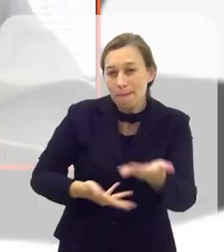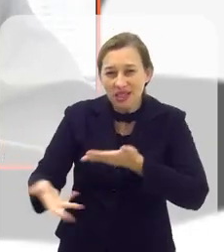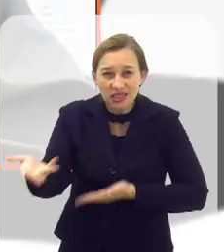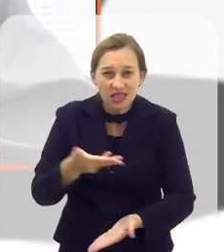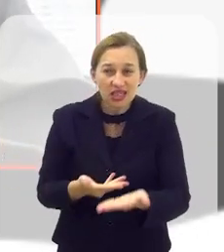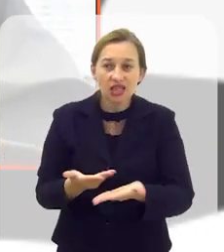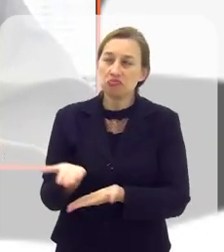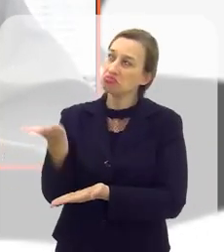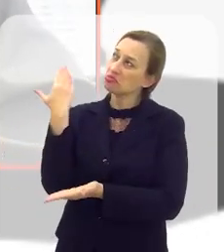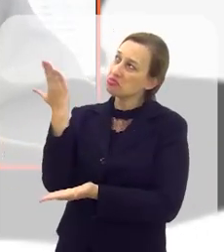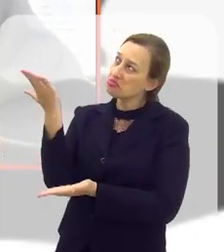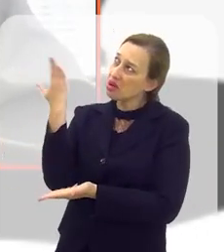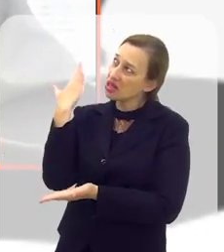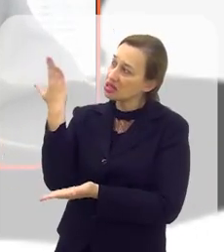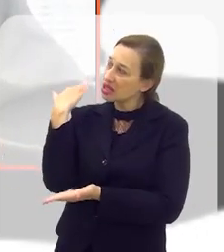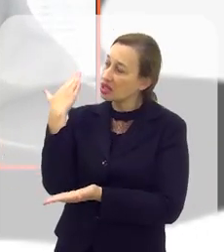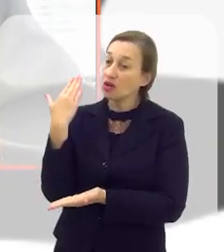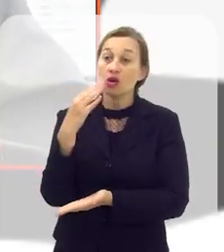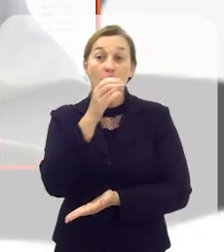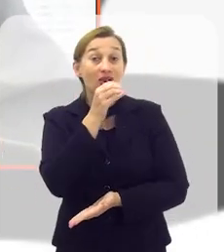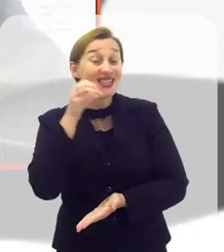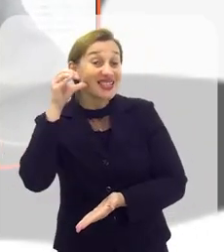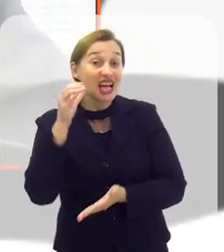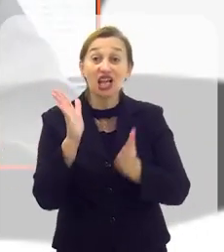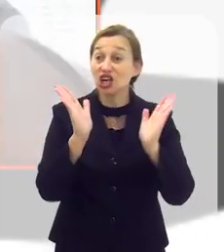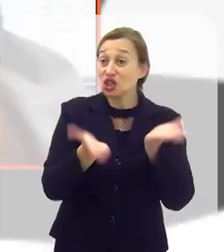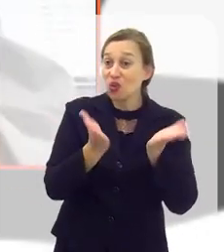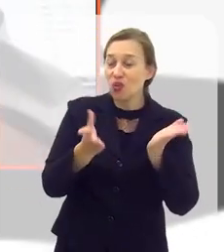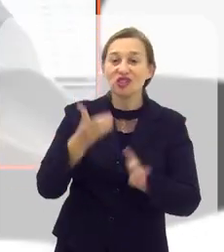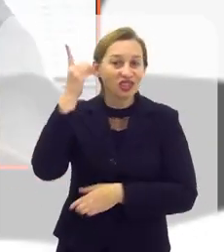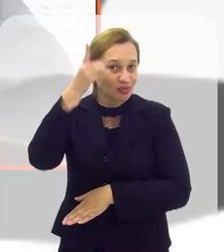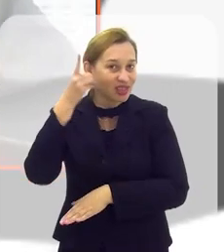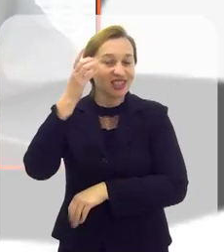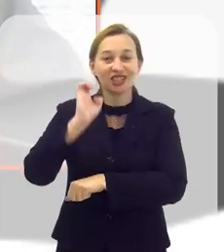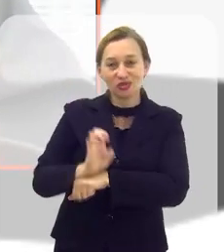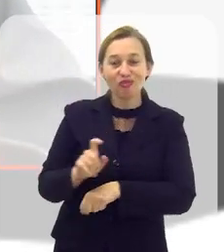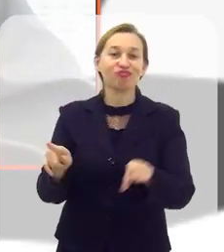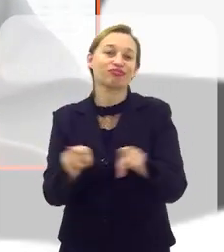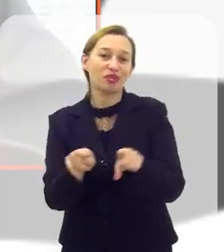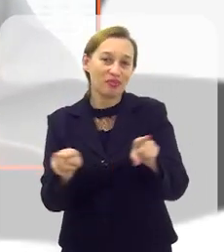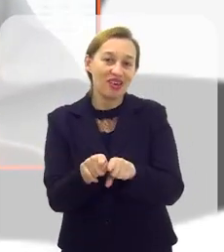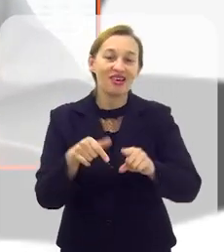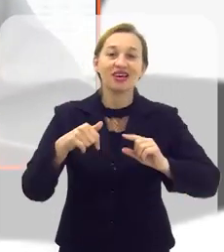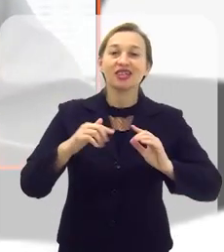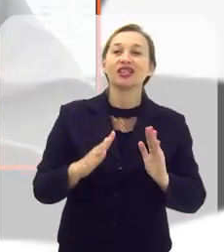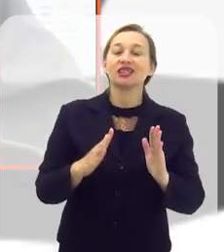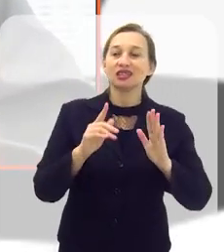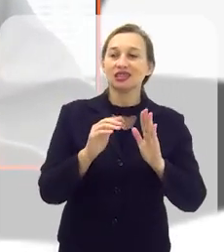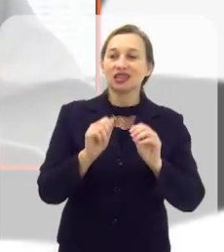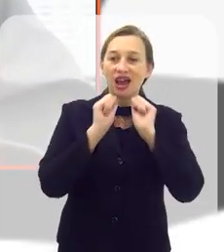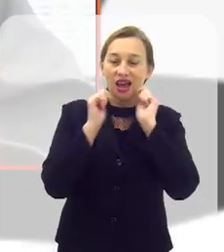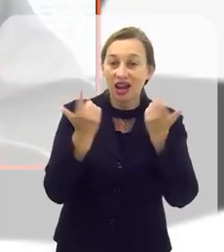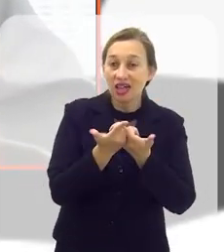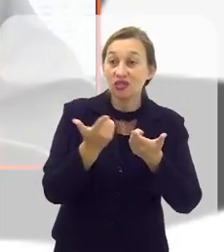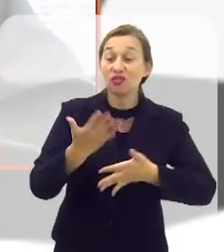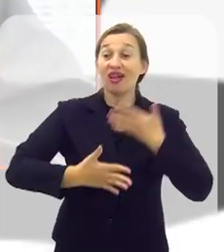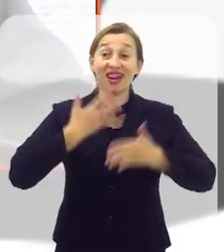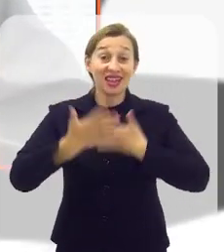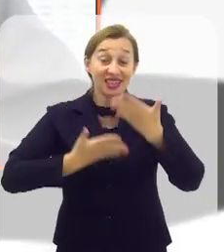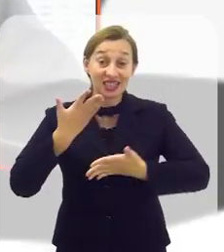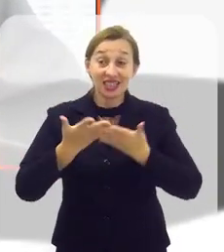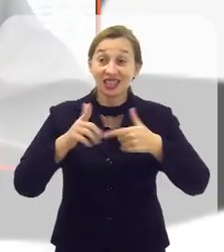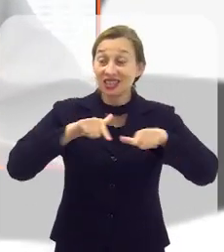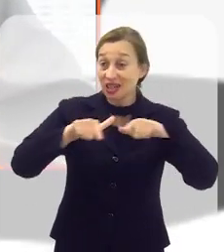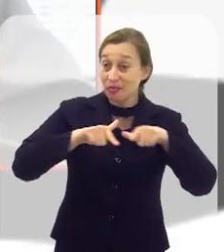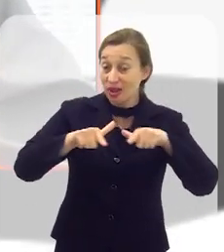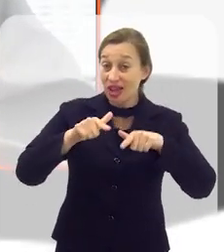Fiz uma parceria, na época, com a Célia Jordão, que hoje é deputada estadual também, aqui na casa. Então, foi um